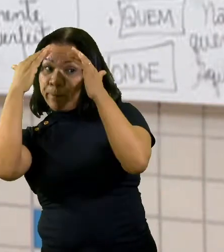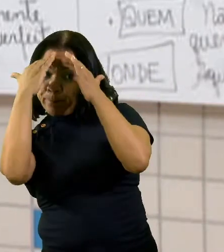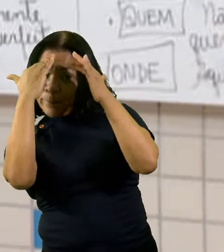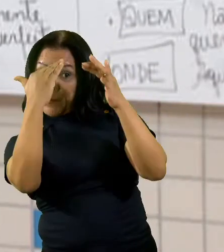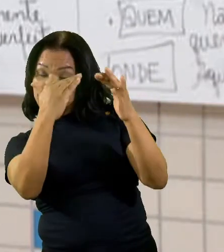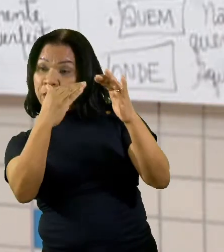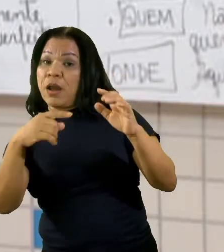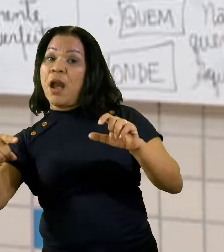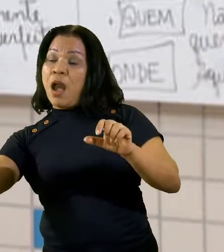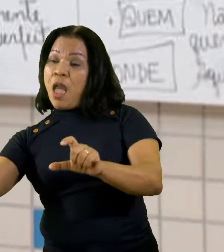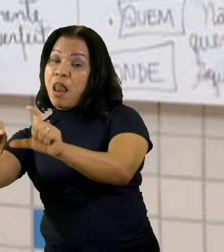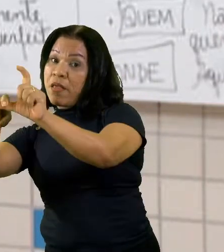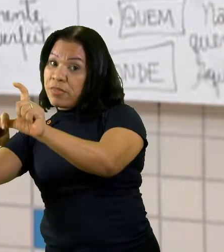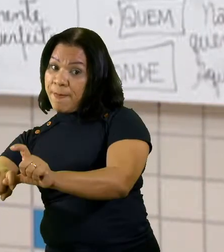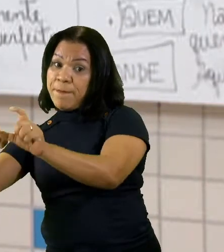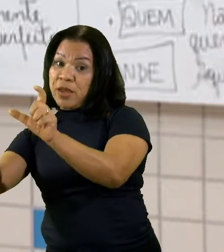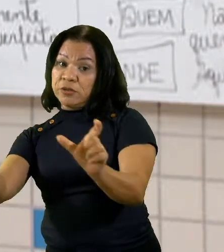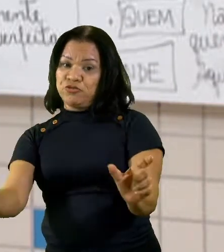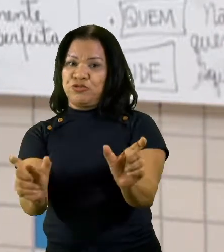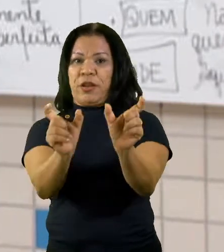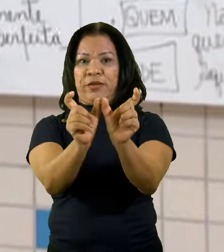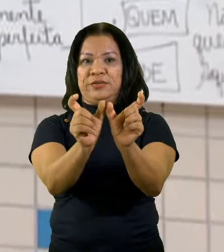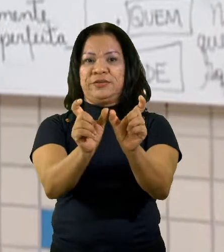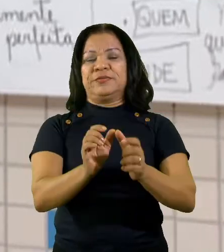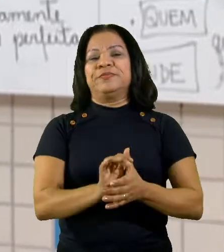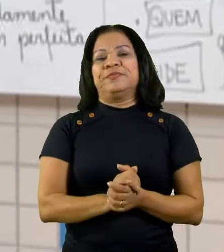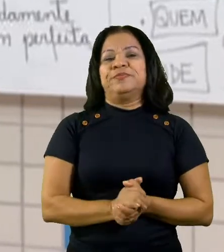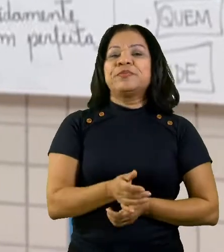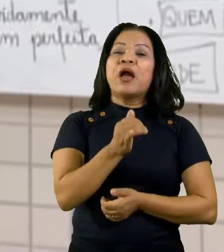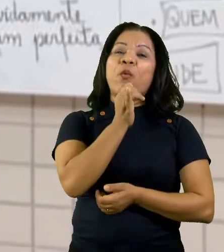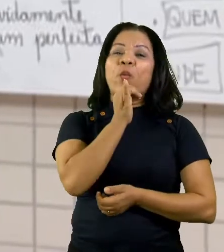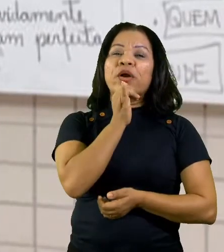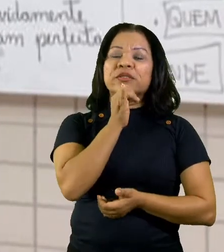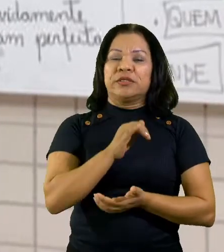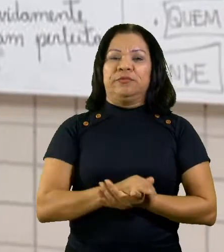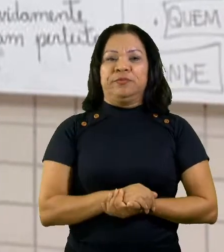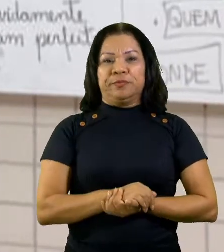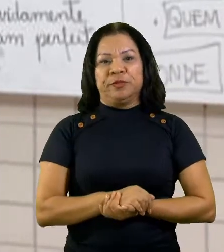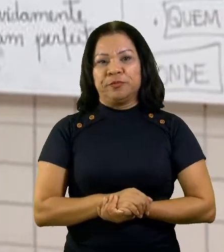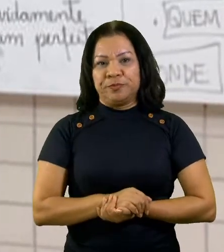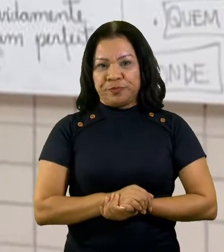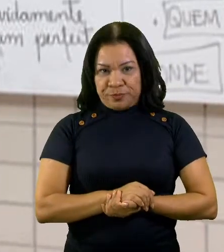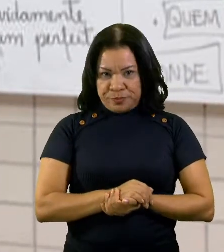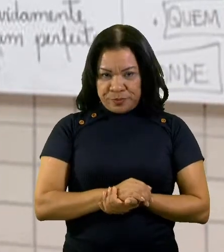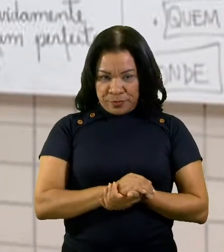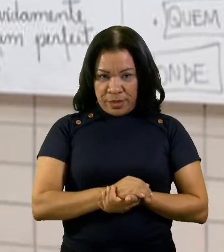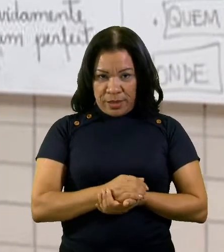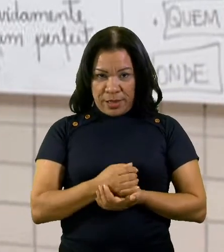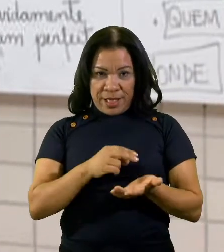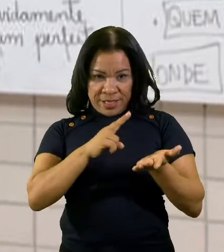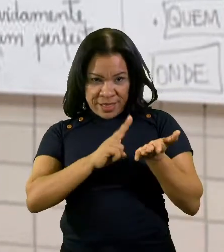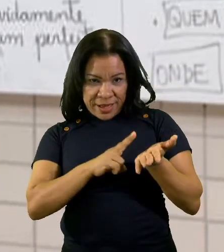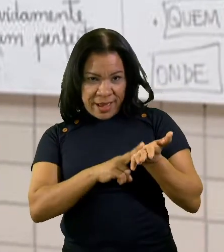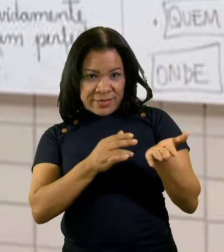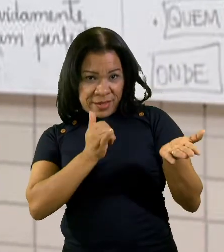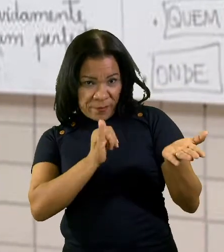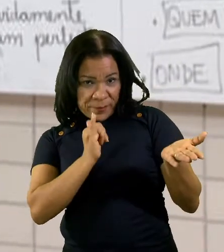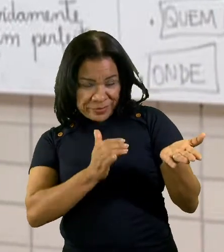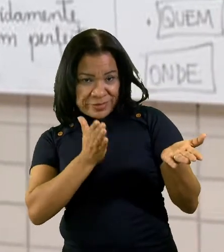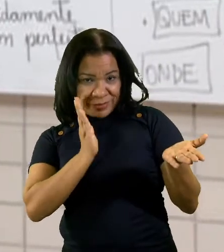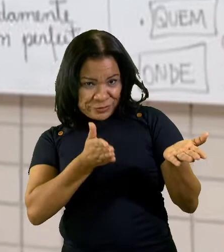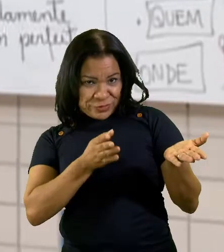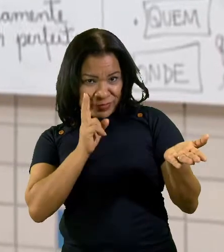poder existir. Vamos ver um exemplo? Esse exemplo eu retirei da carta argumentativa que nós acabamos de ler.